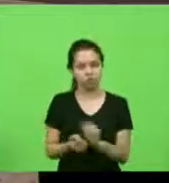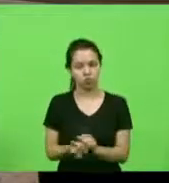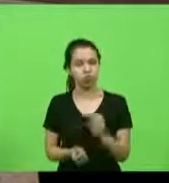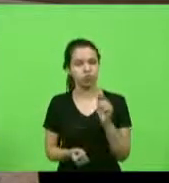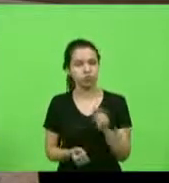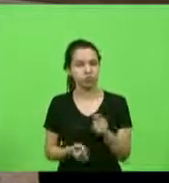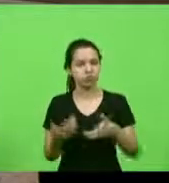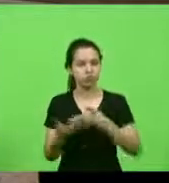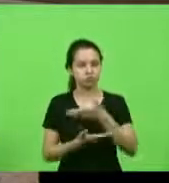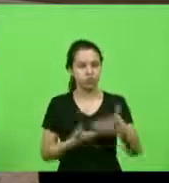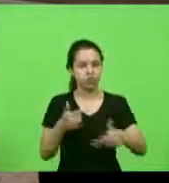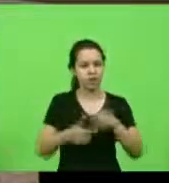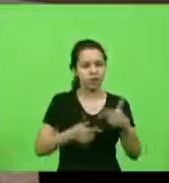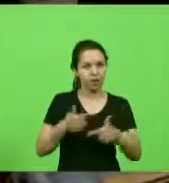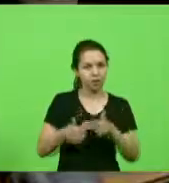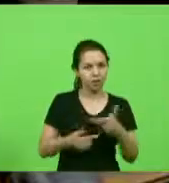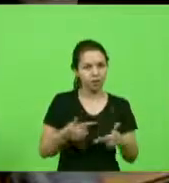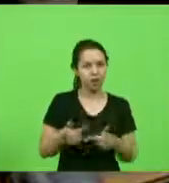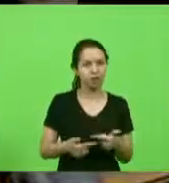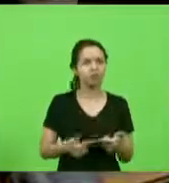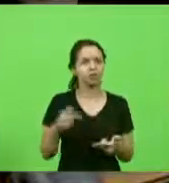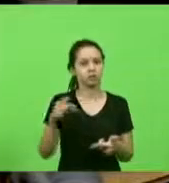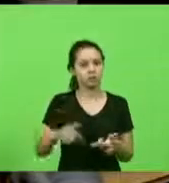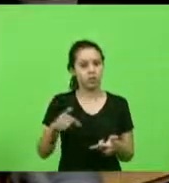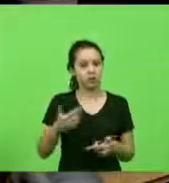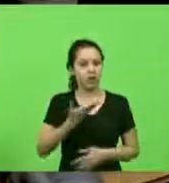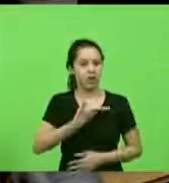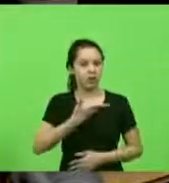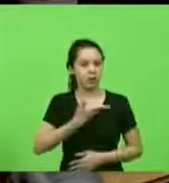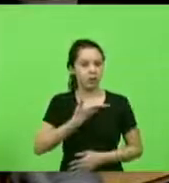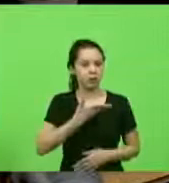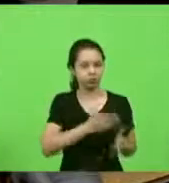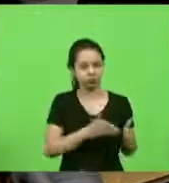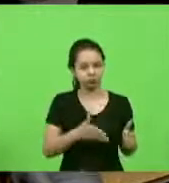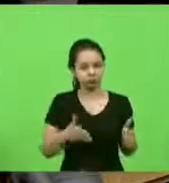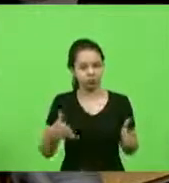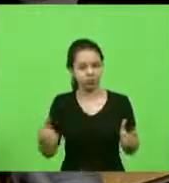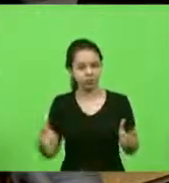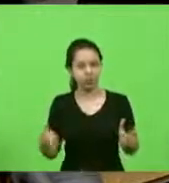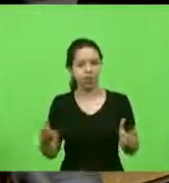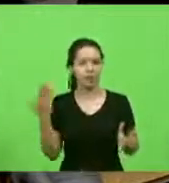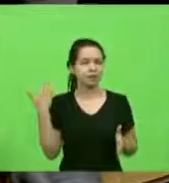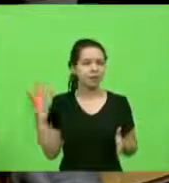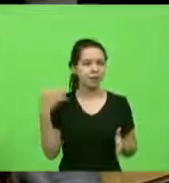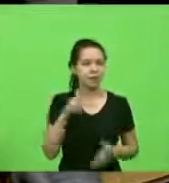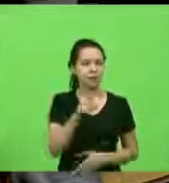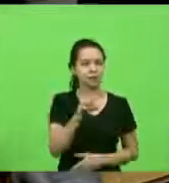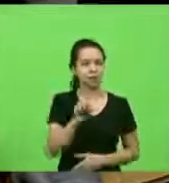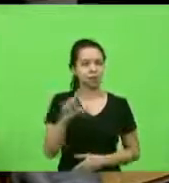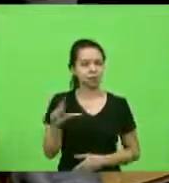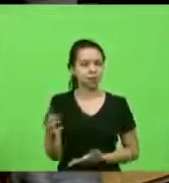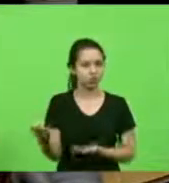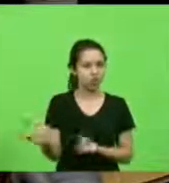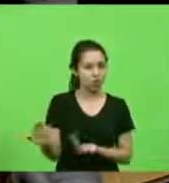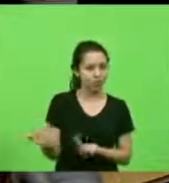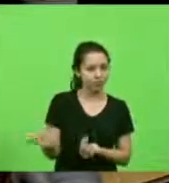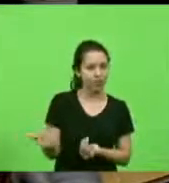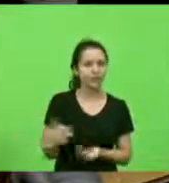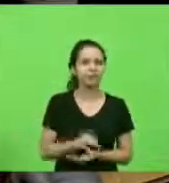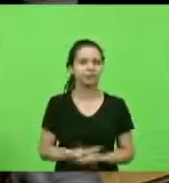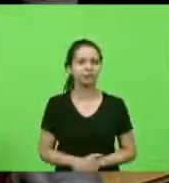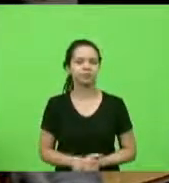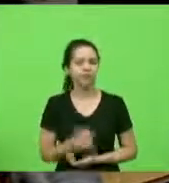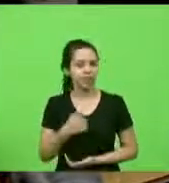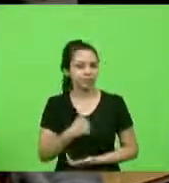trabalhando lado a lado aqui, um amigo de longa data desde a época do PFL jovem, há muitos anos atrás. Estou muito